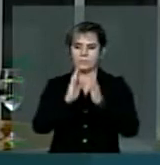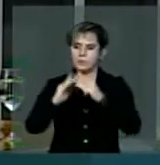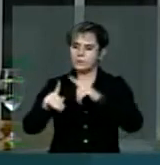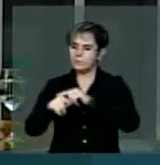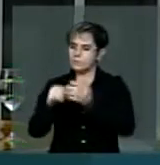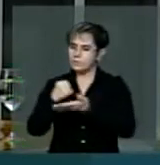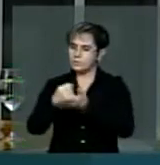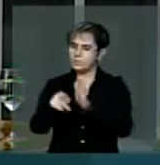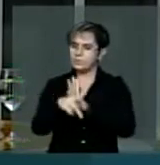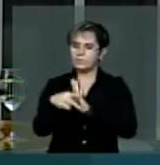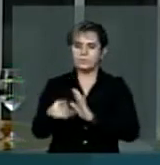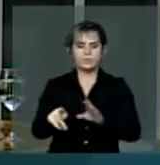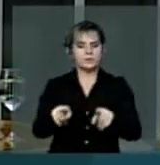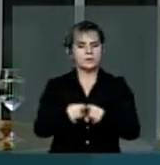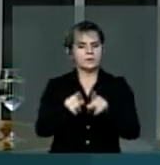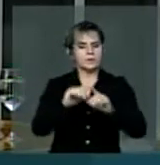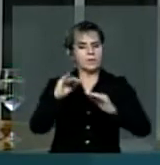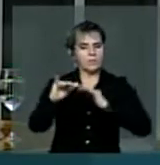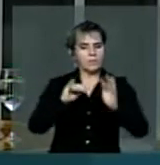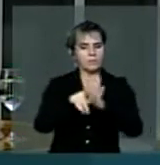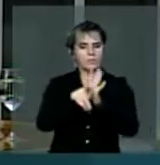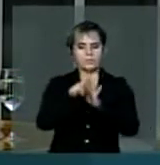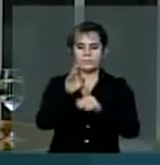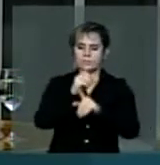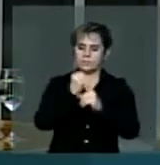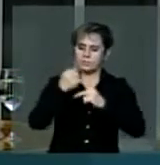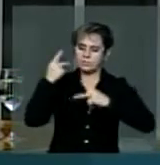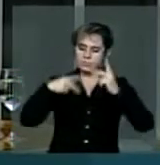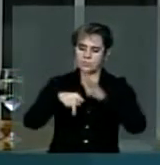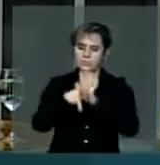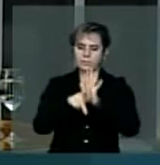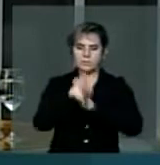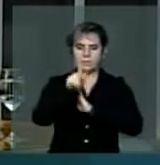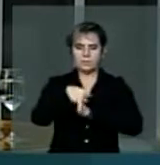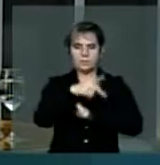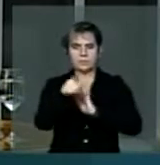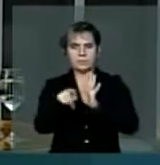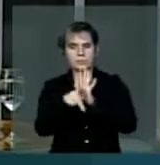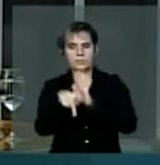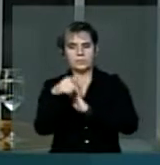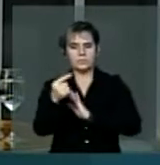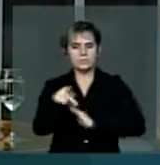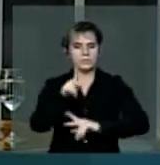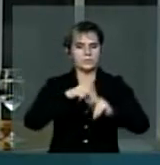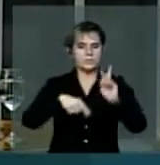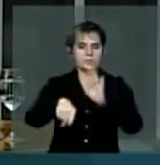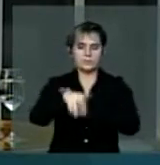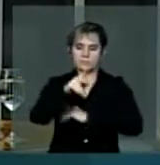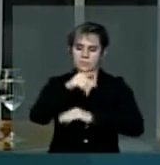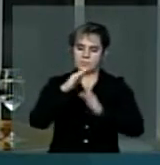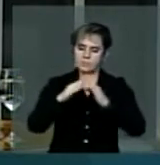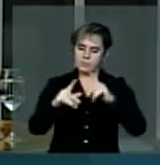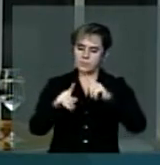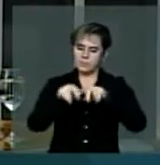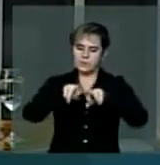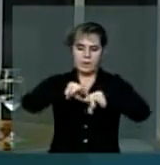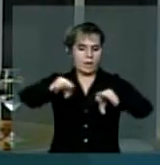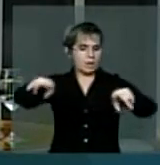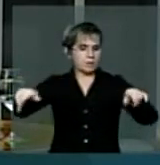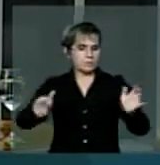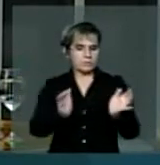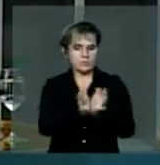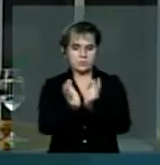base, dos movimentos populares, das pastorais populares, das igrejas, de setores que